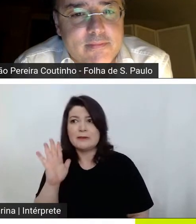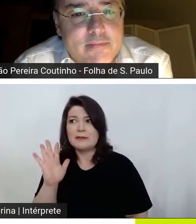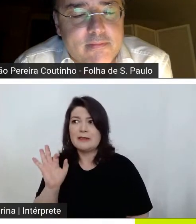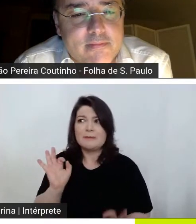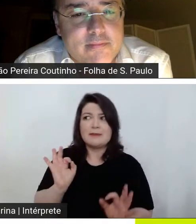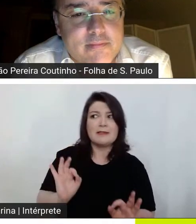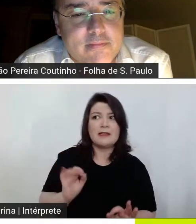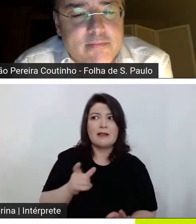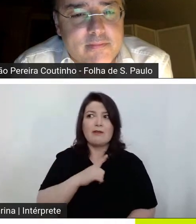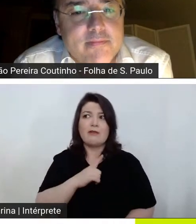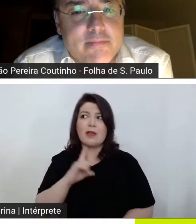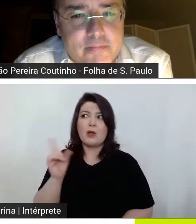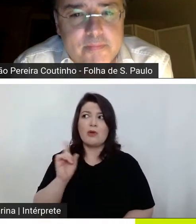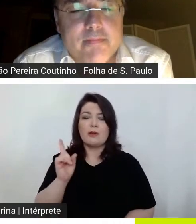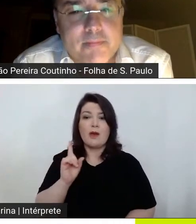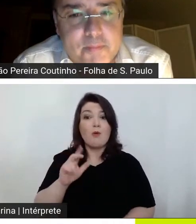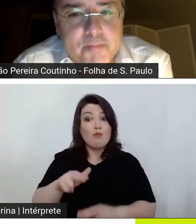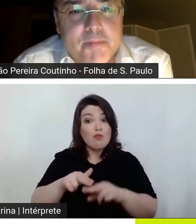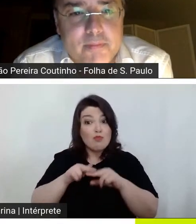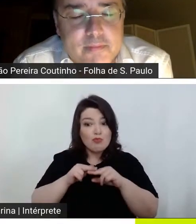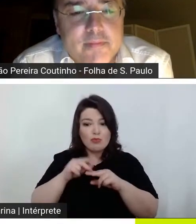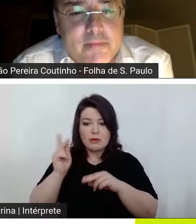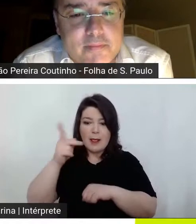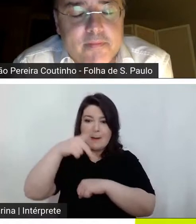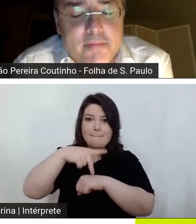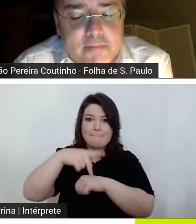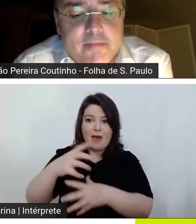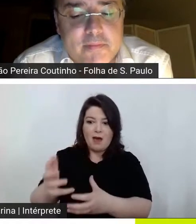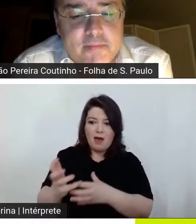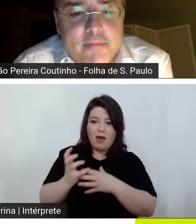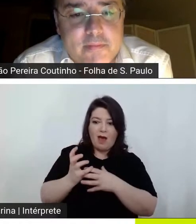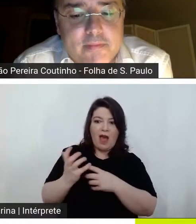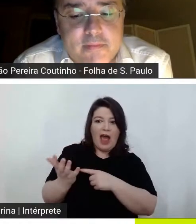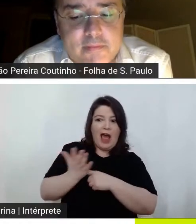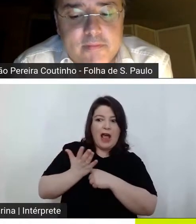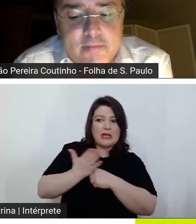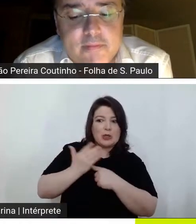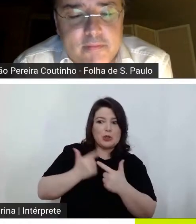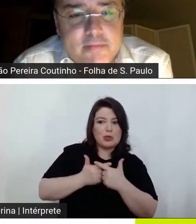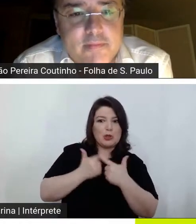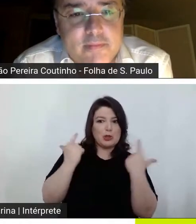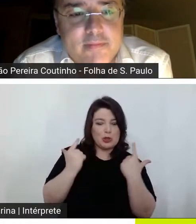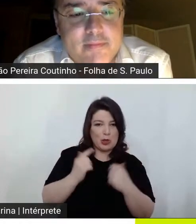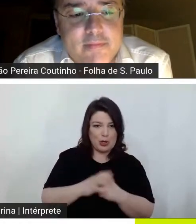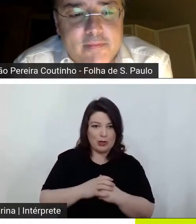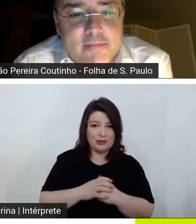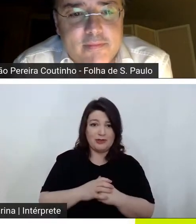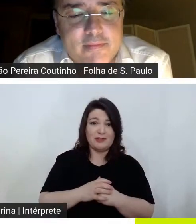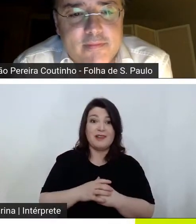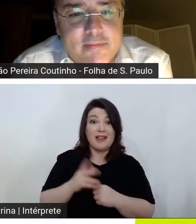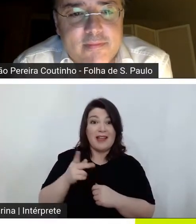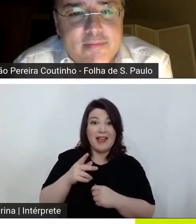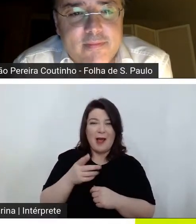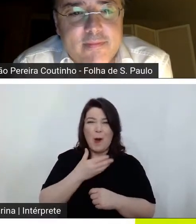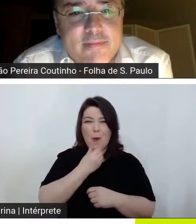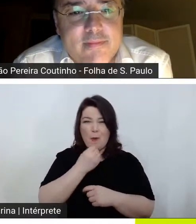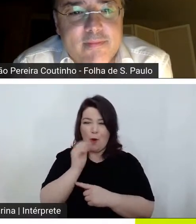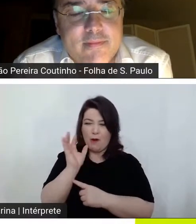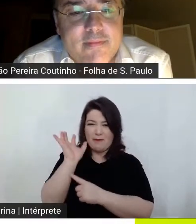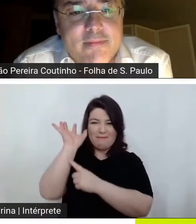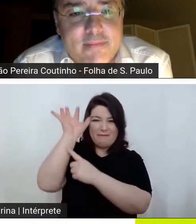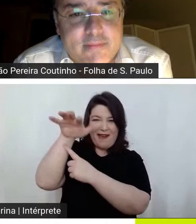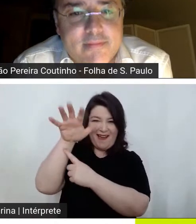um amuleto né o porque ele já está um pouco mais angustiado um pouco menos